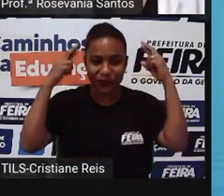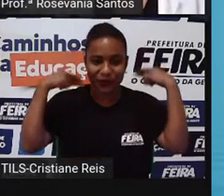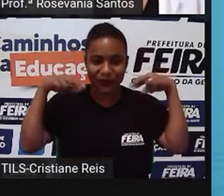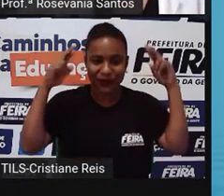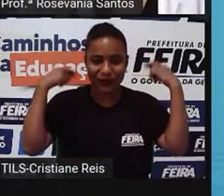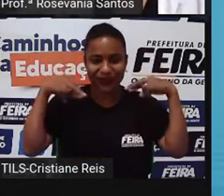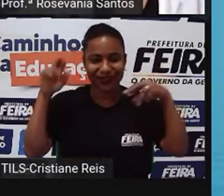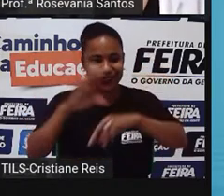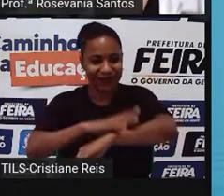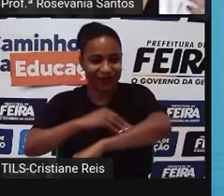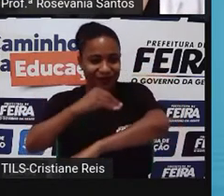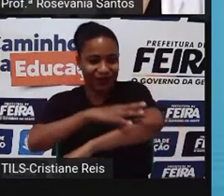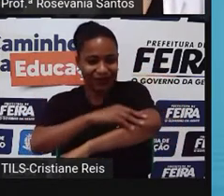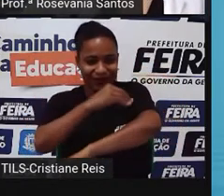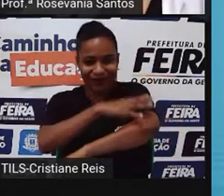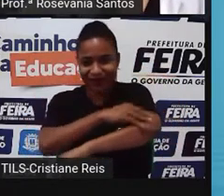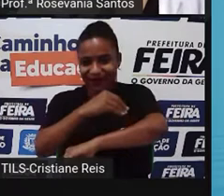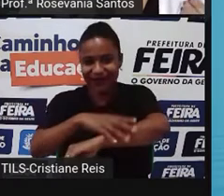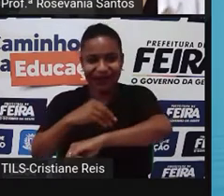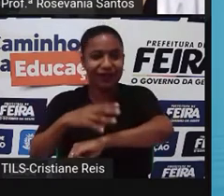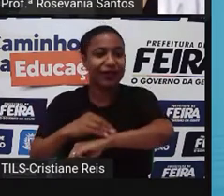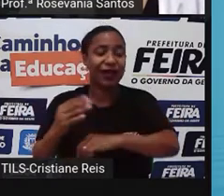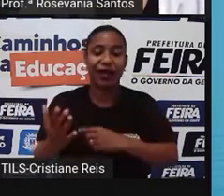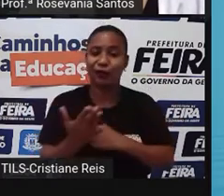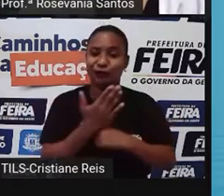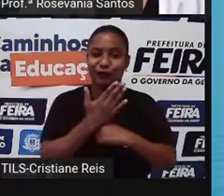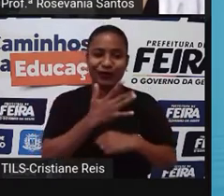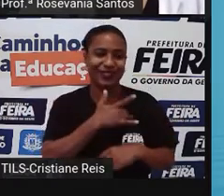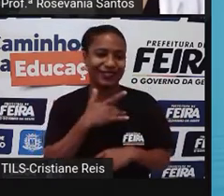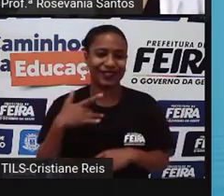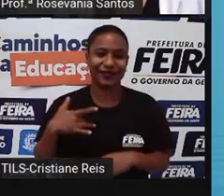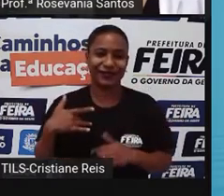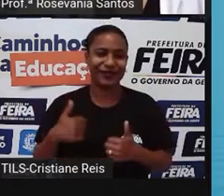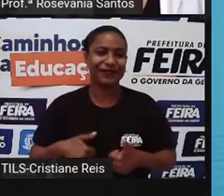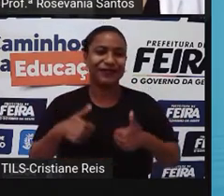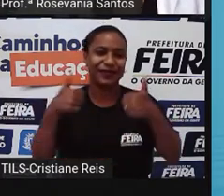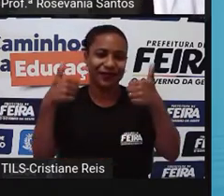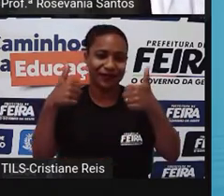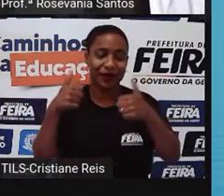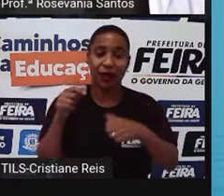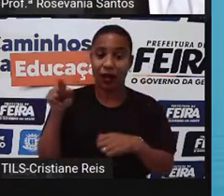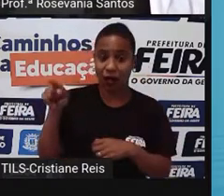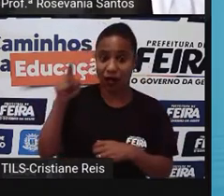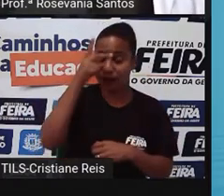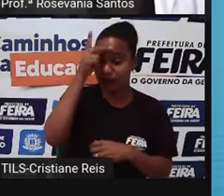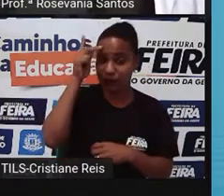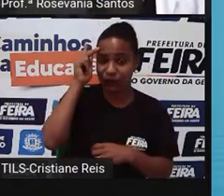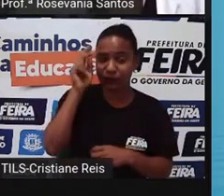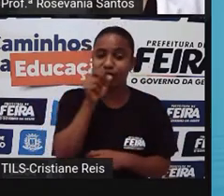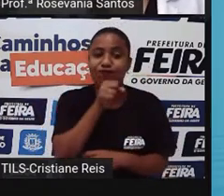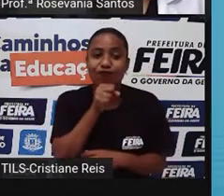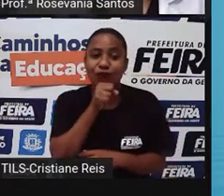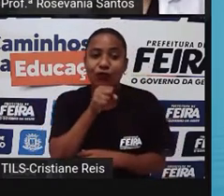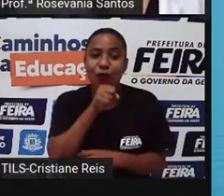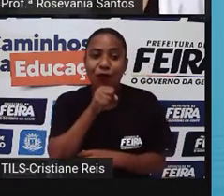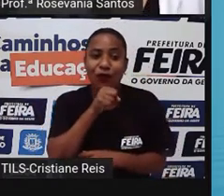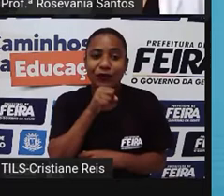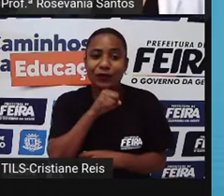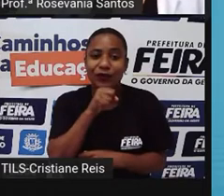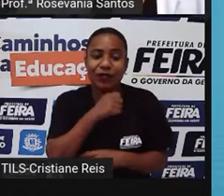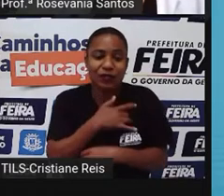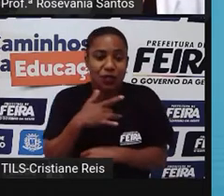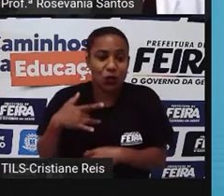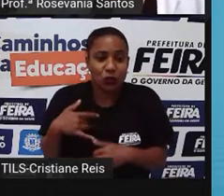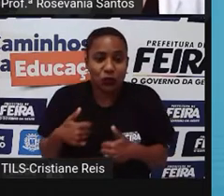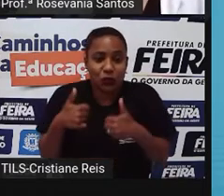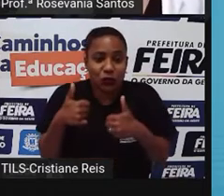curam e que a maioria dos povos, das pessoas idosas na Rússia, quase que usam essas botinhas o dia inteiro, por